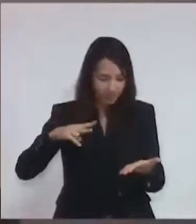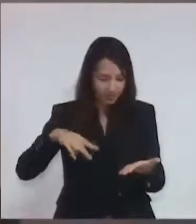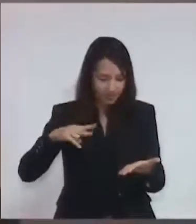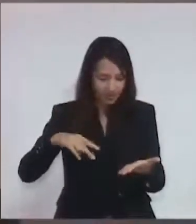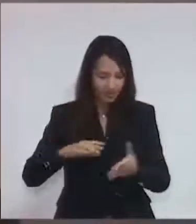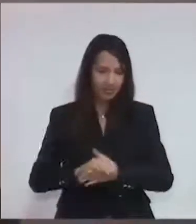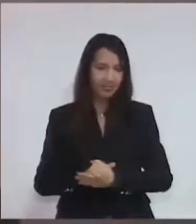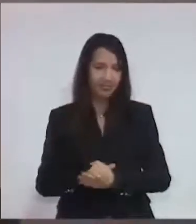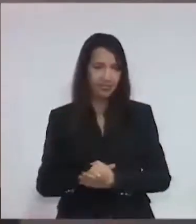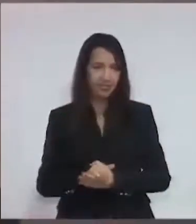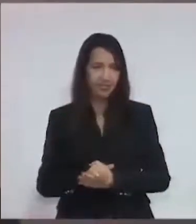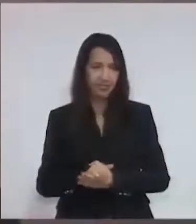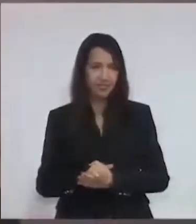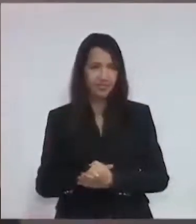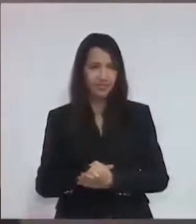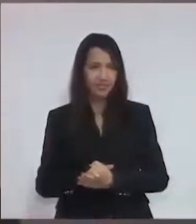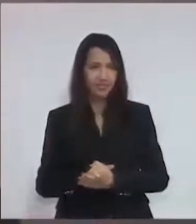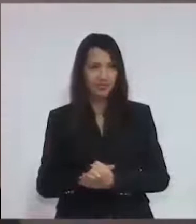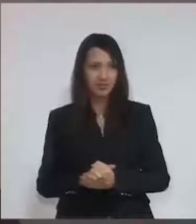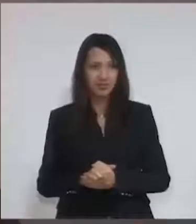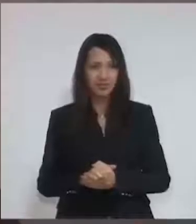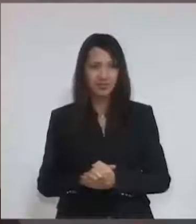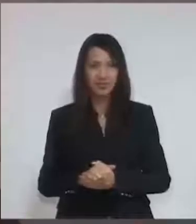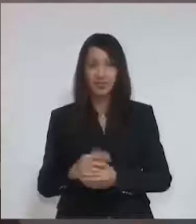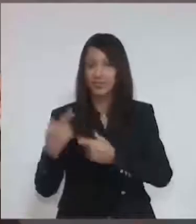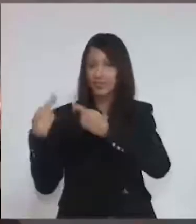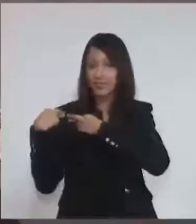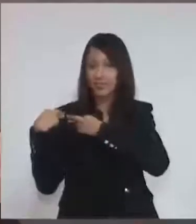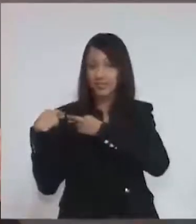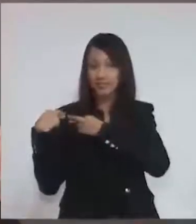é um jogo de empurra e empurra absurdo.